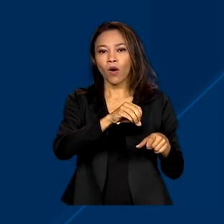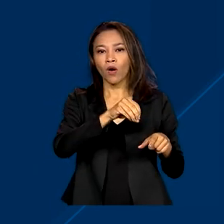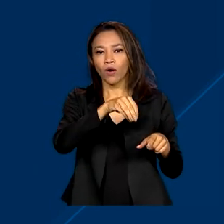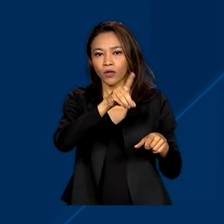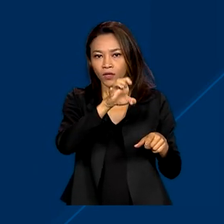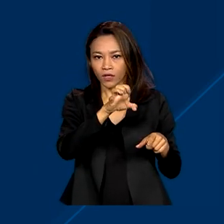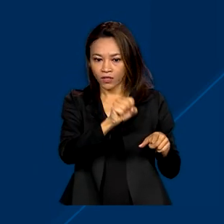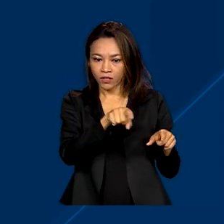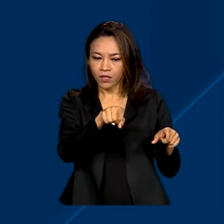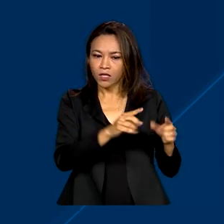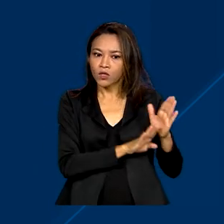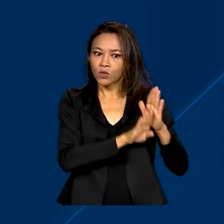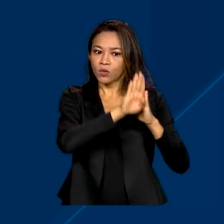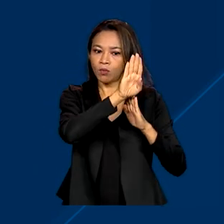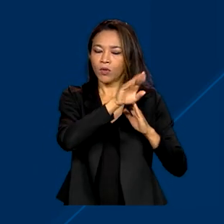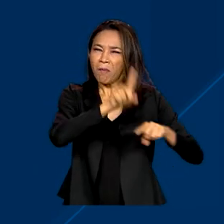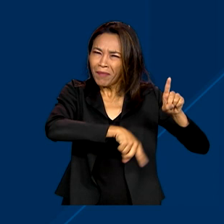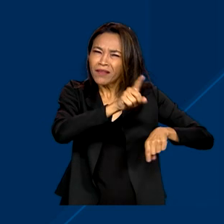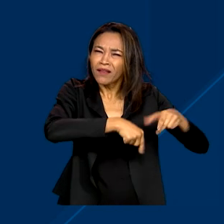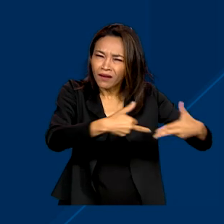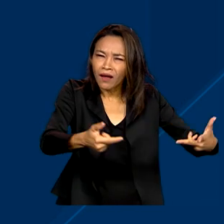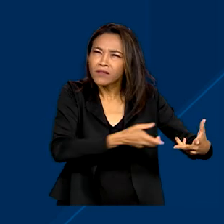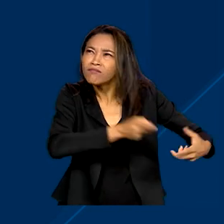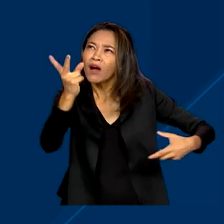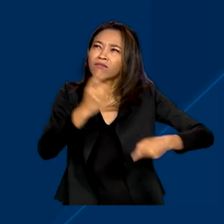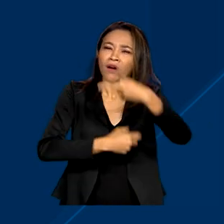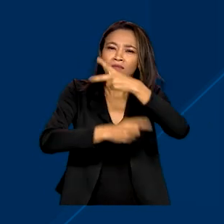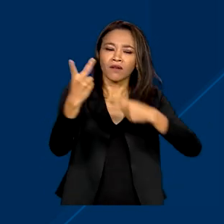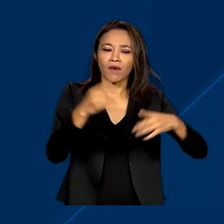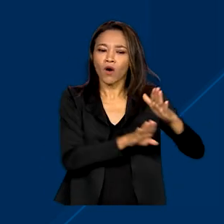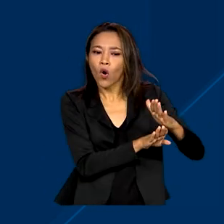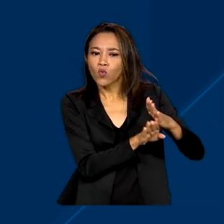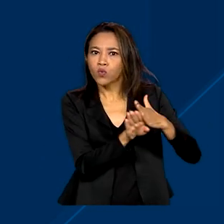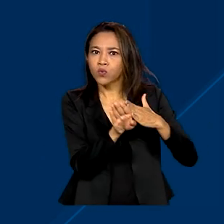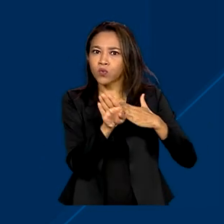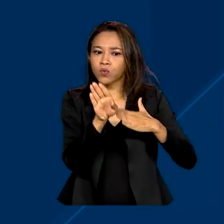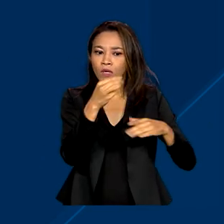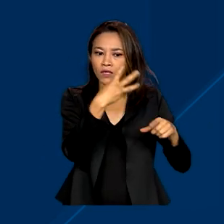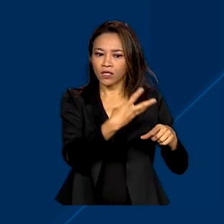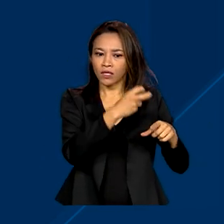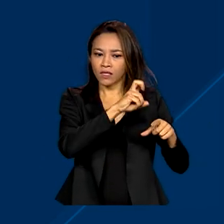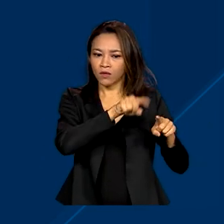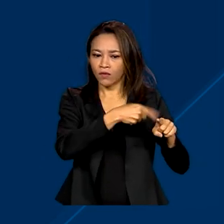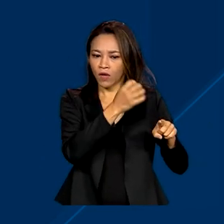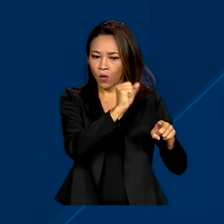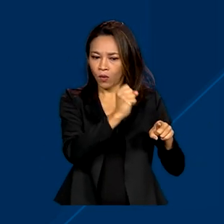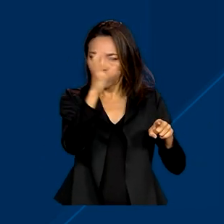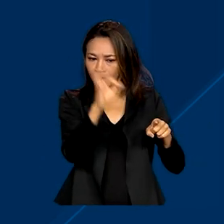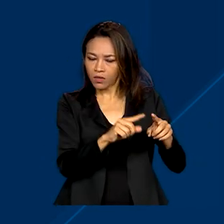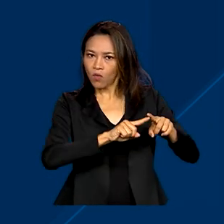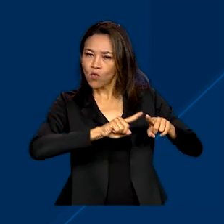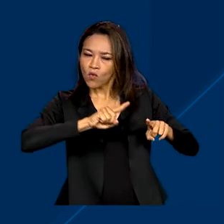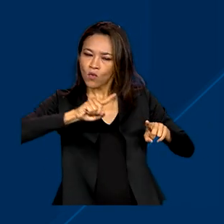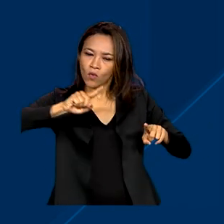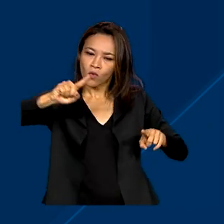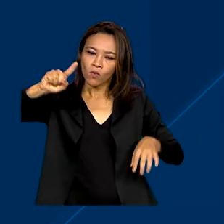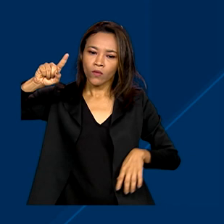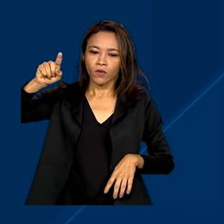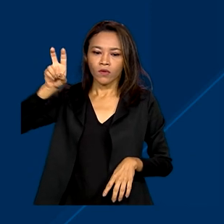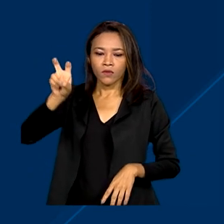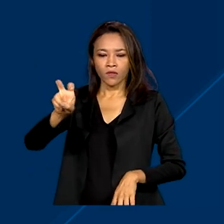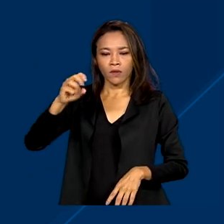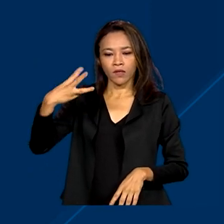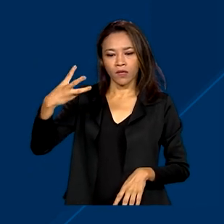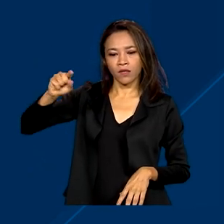Desde 2012, as exportações desse tipo de produto passaram de 35,8% para 53